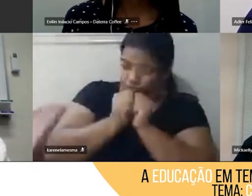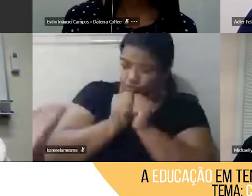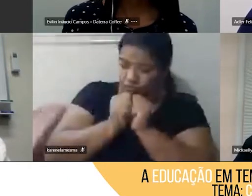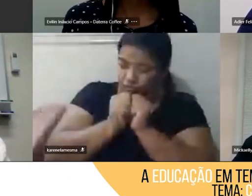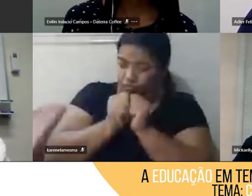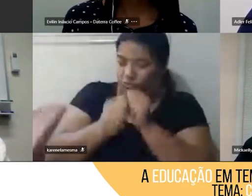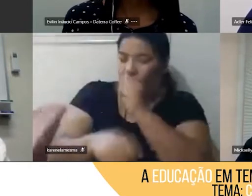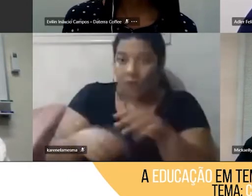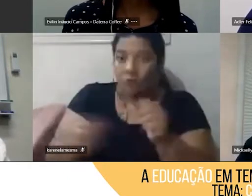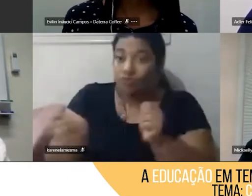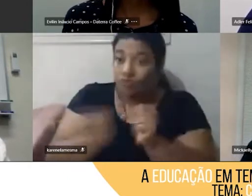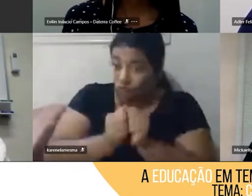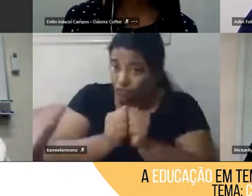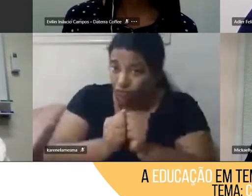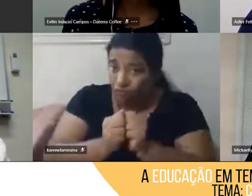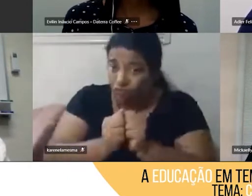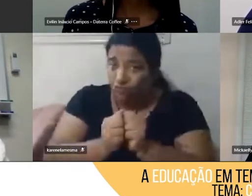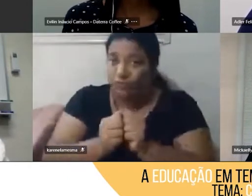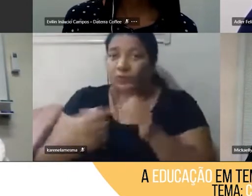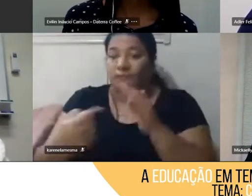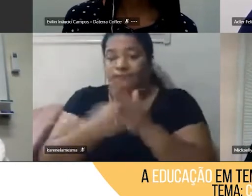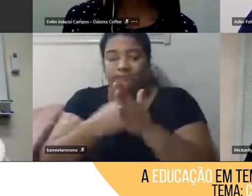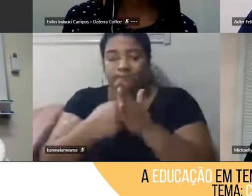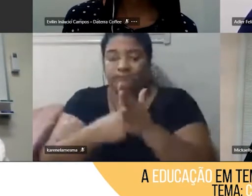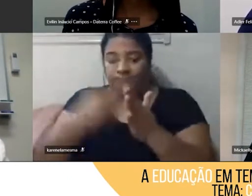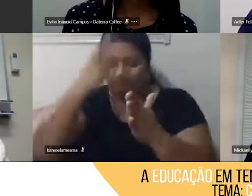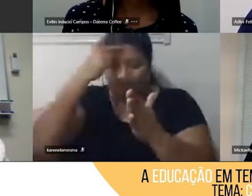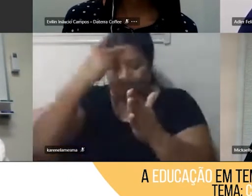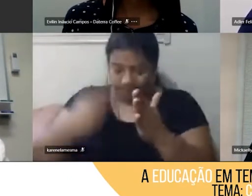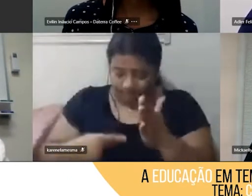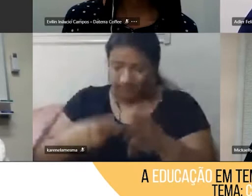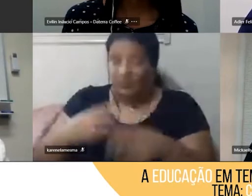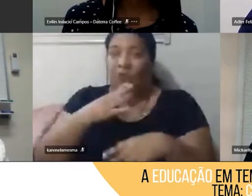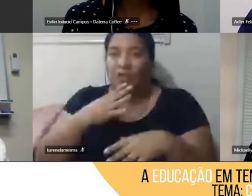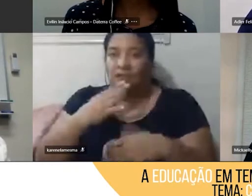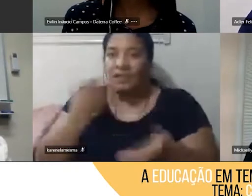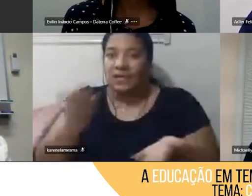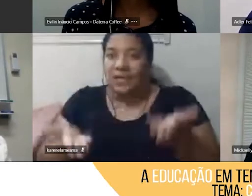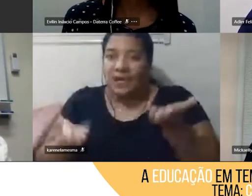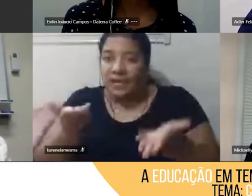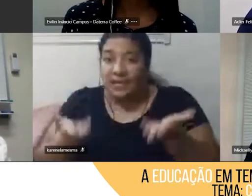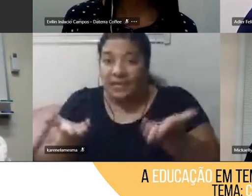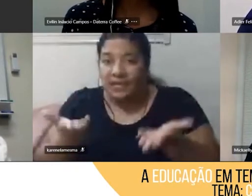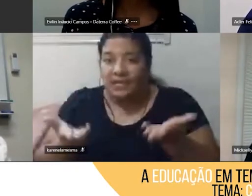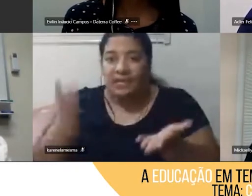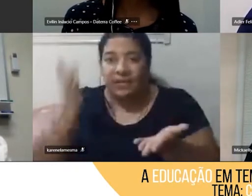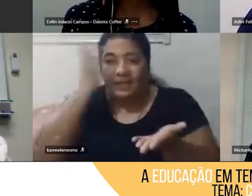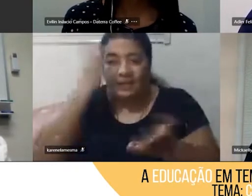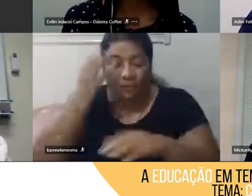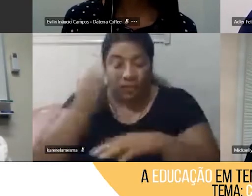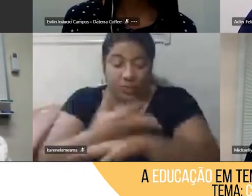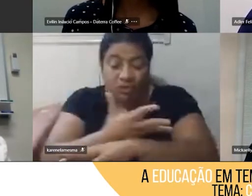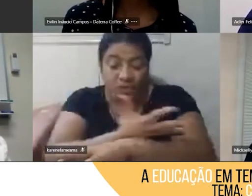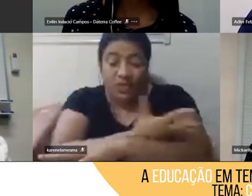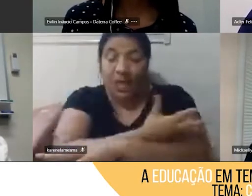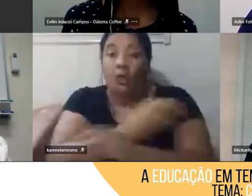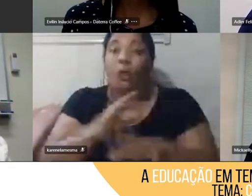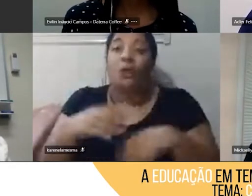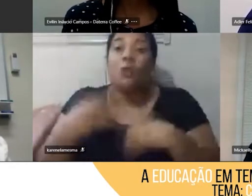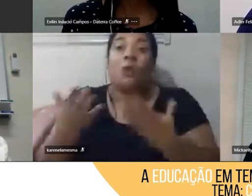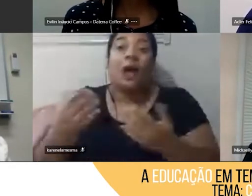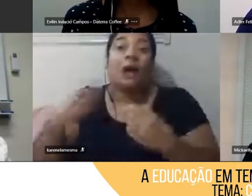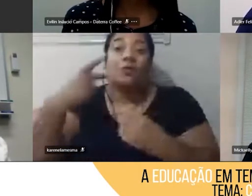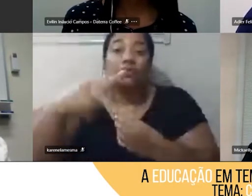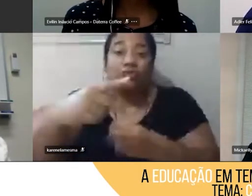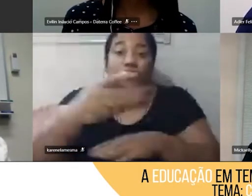buscando o autoconhecimento e o equilíbrio emocional, quais são as suas práticas, quais são as práticas que fazem bem